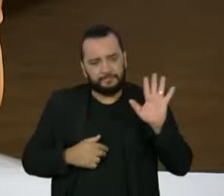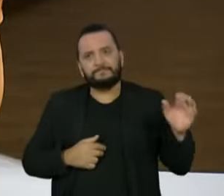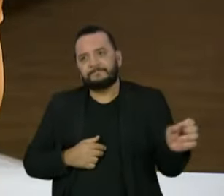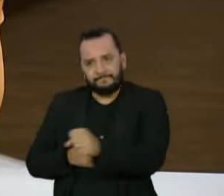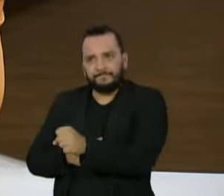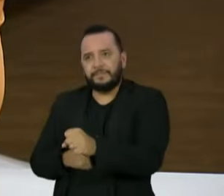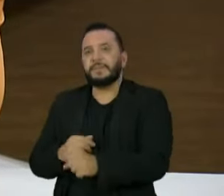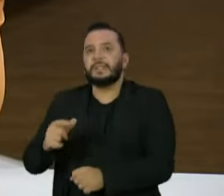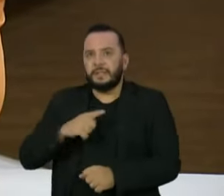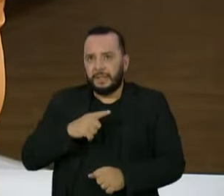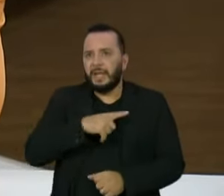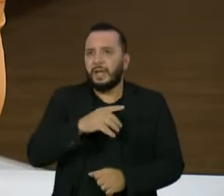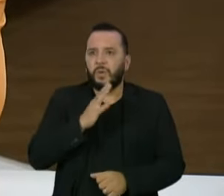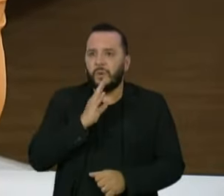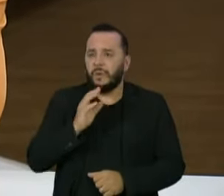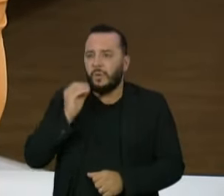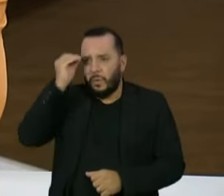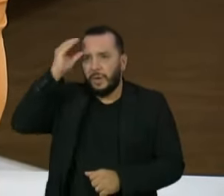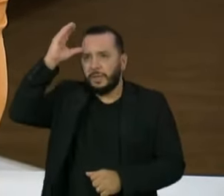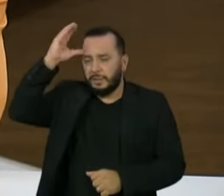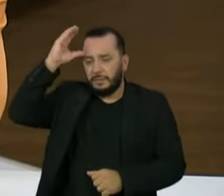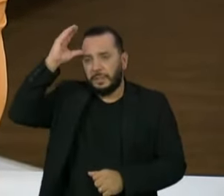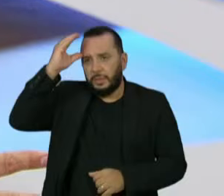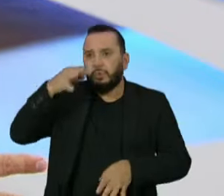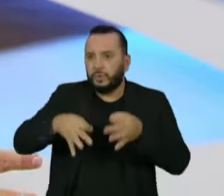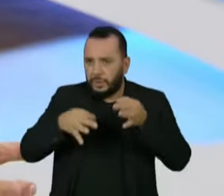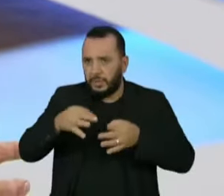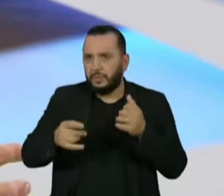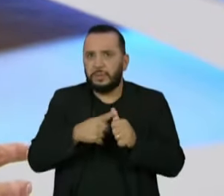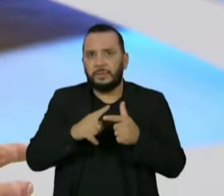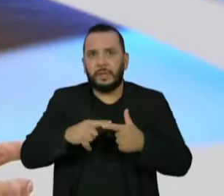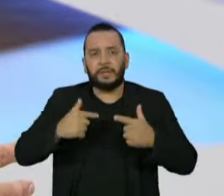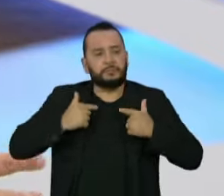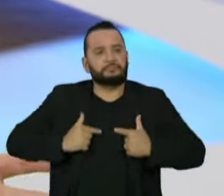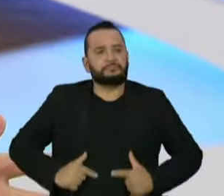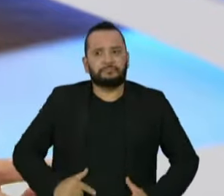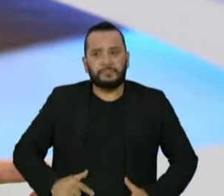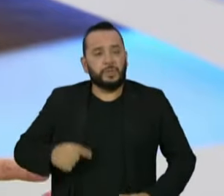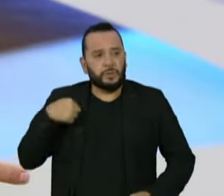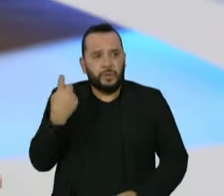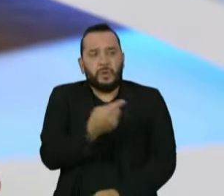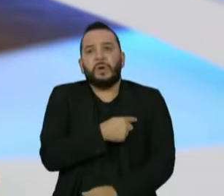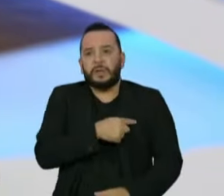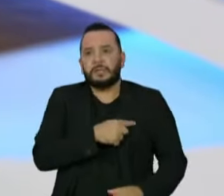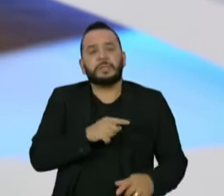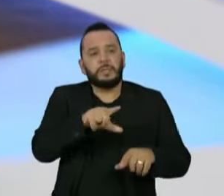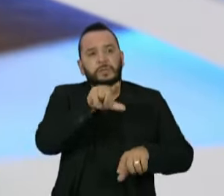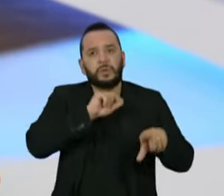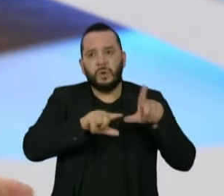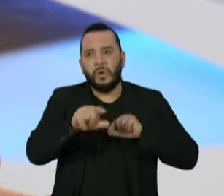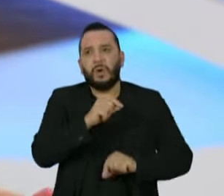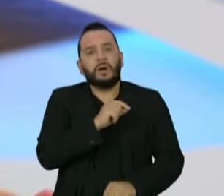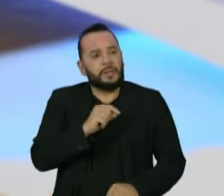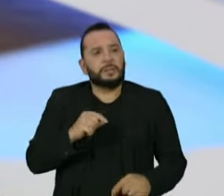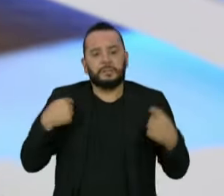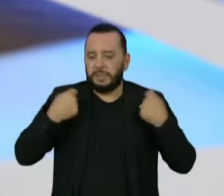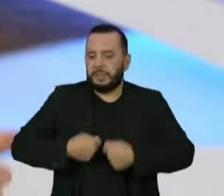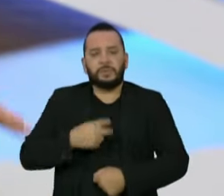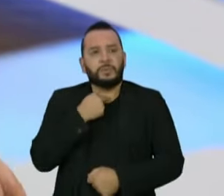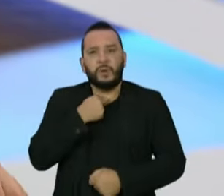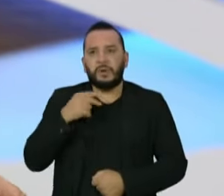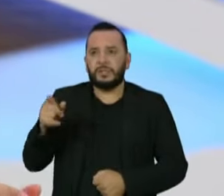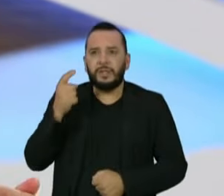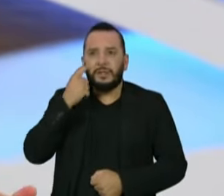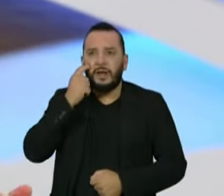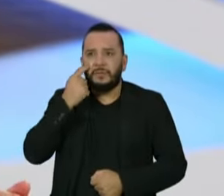requisitos de notório saber jurídico e reputação ilibada. A gente não escolhe ministro, a gente não negocia a nomeação de ministro. E o Davi não foi